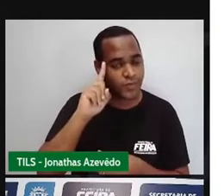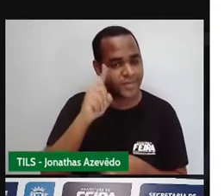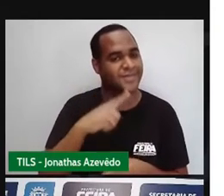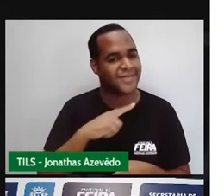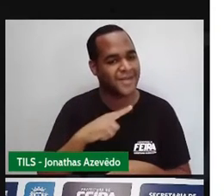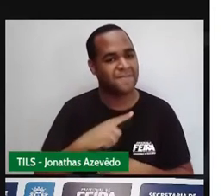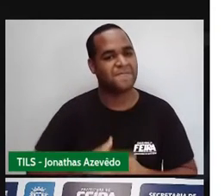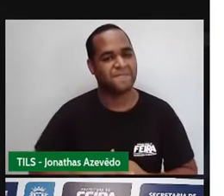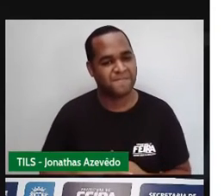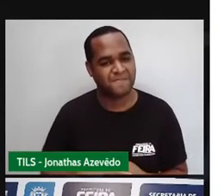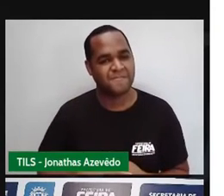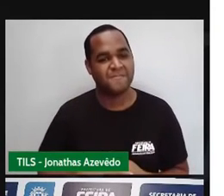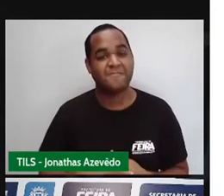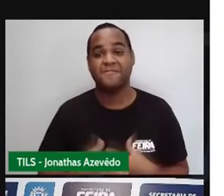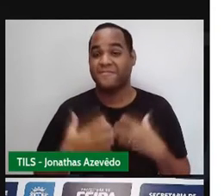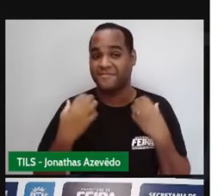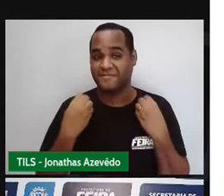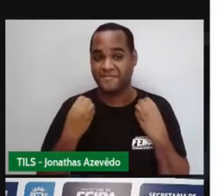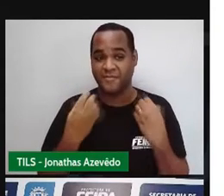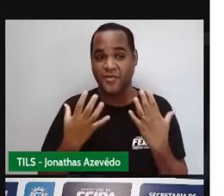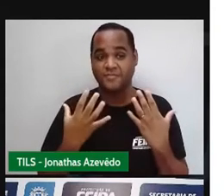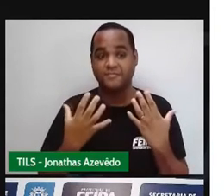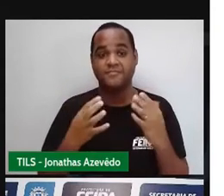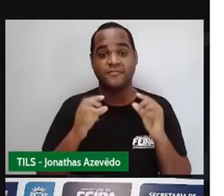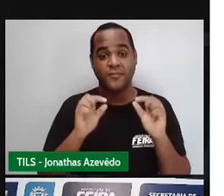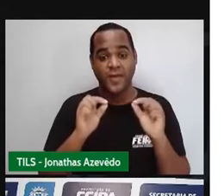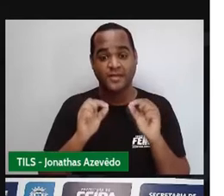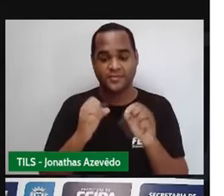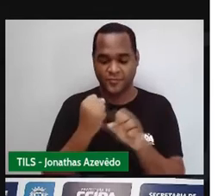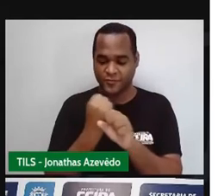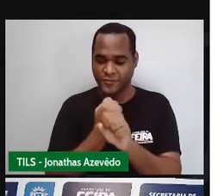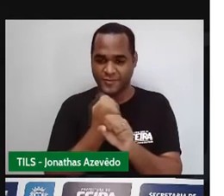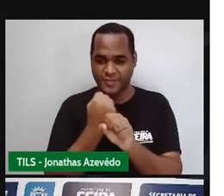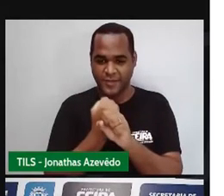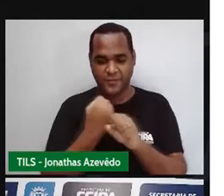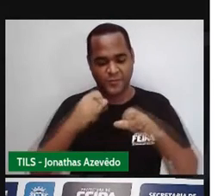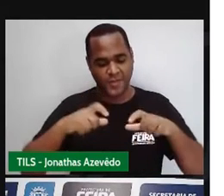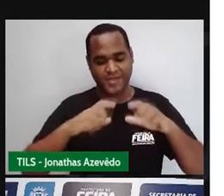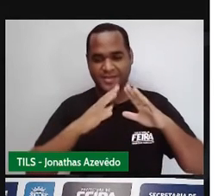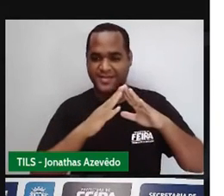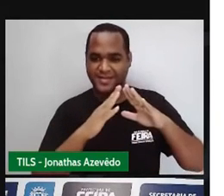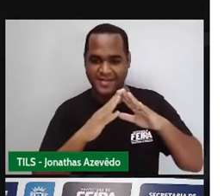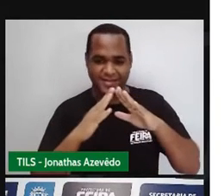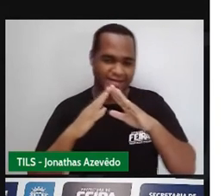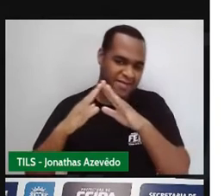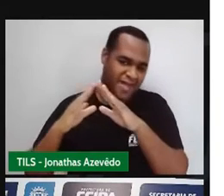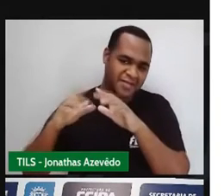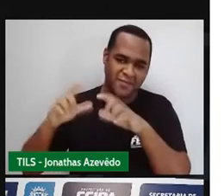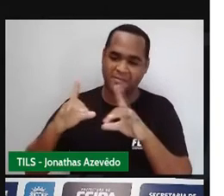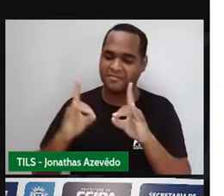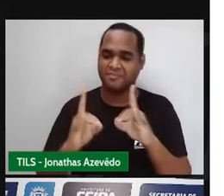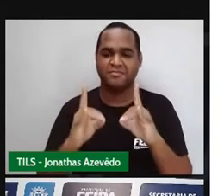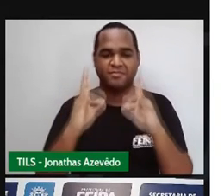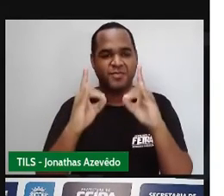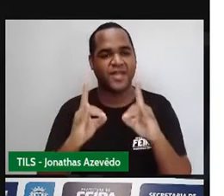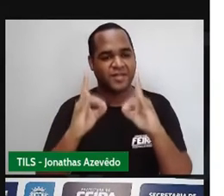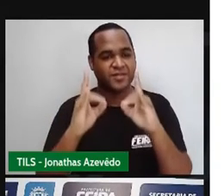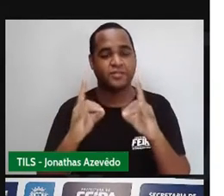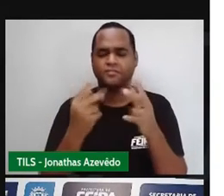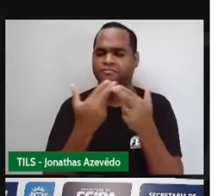Pois é, inclusive, né? Nas construções de casas, construções de prédios, enfim,